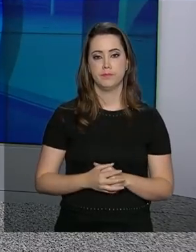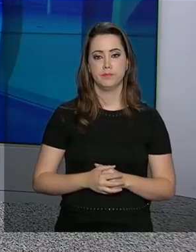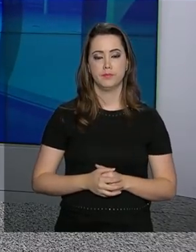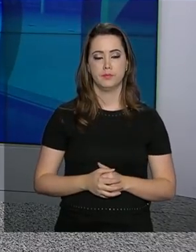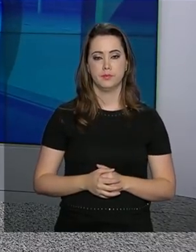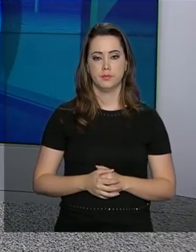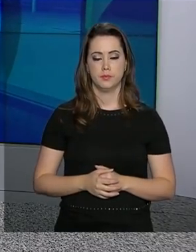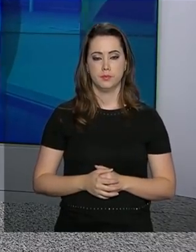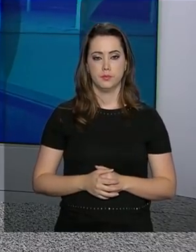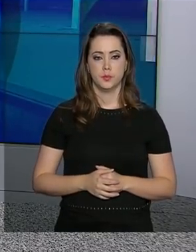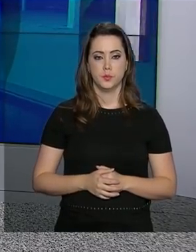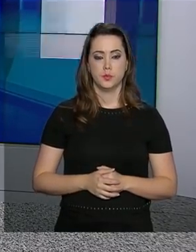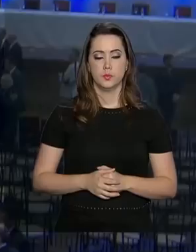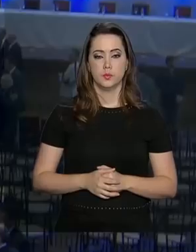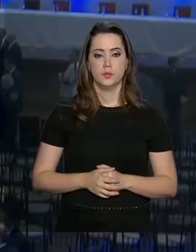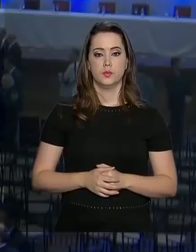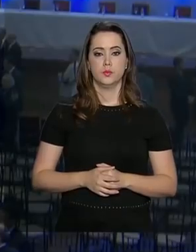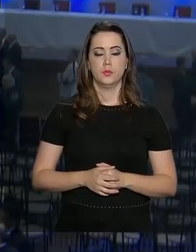acompanhou.